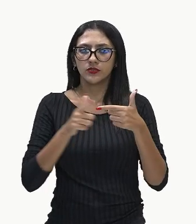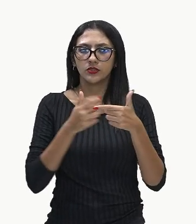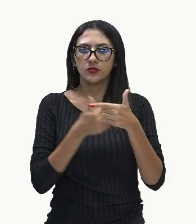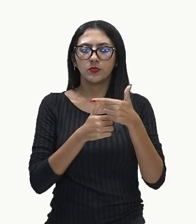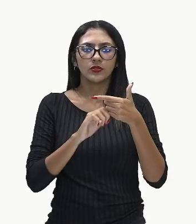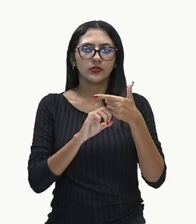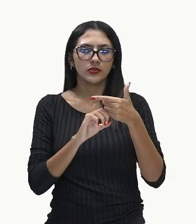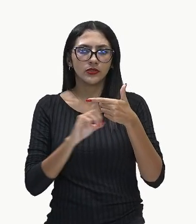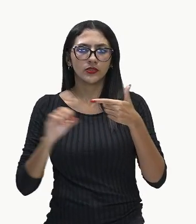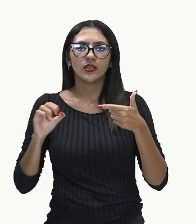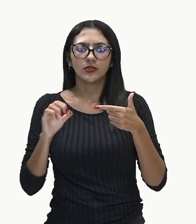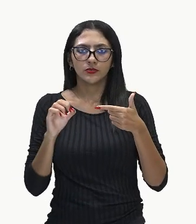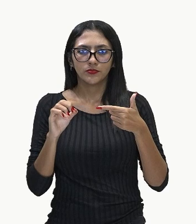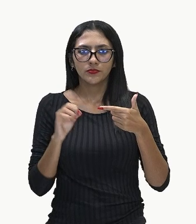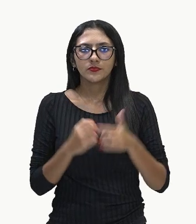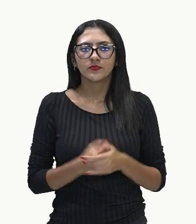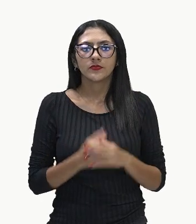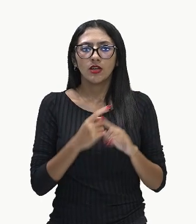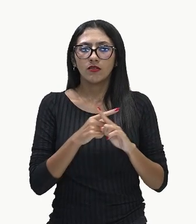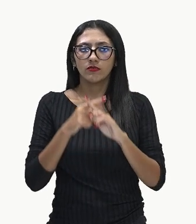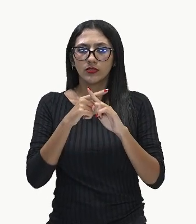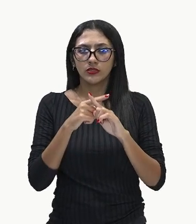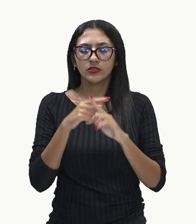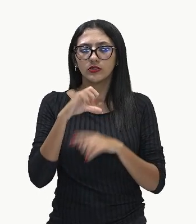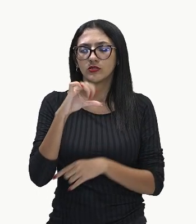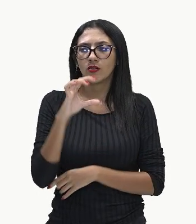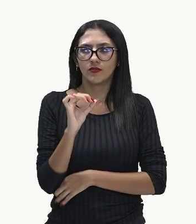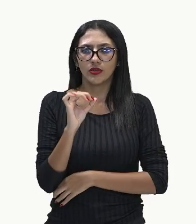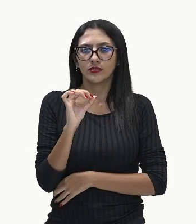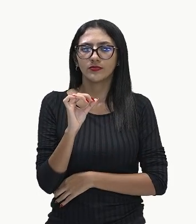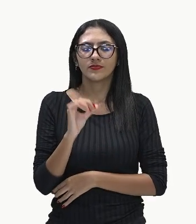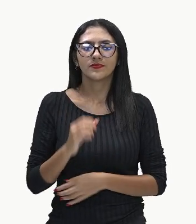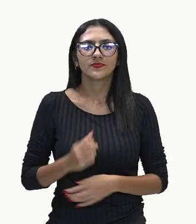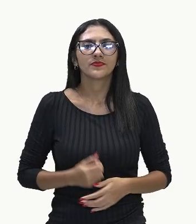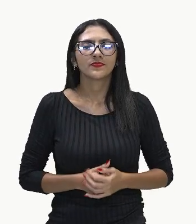por isso que é por cento, é 90 milhões.